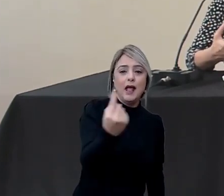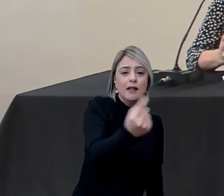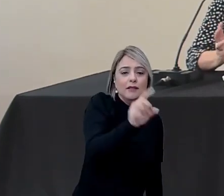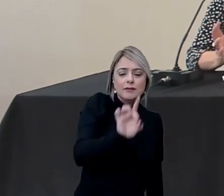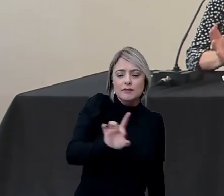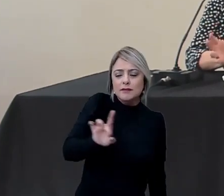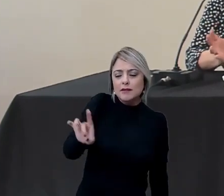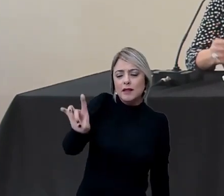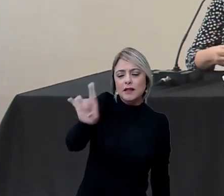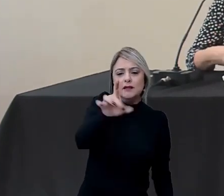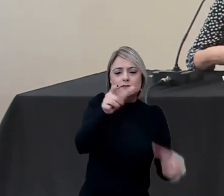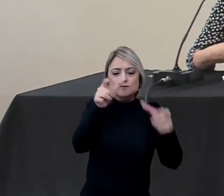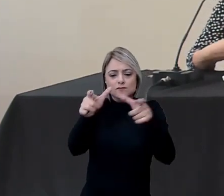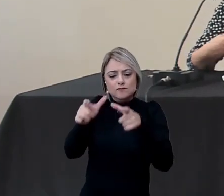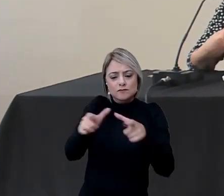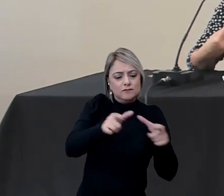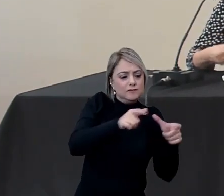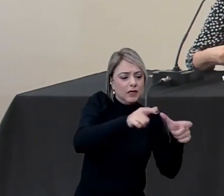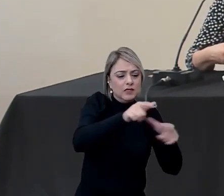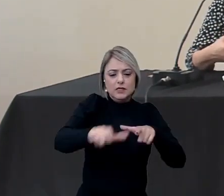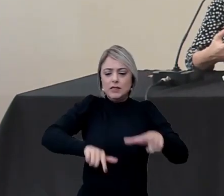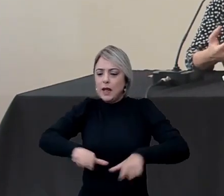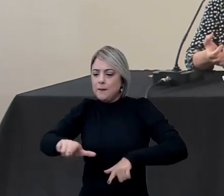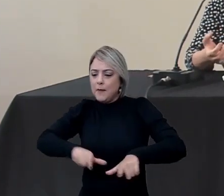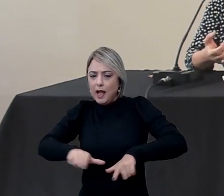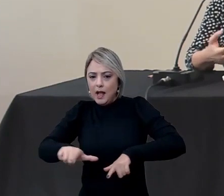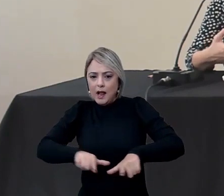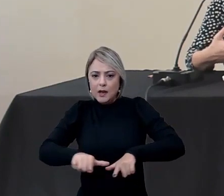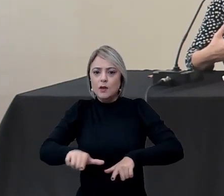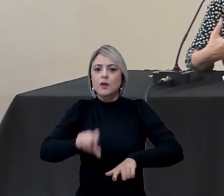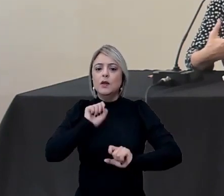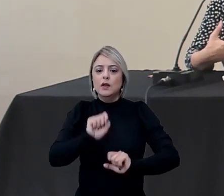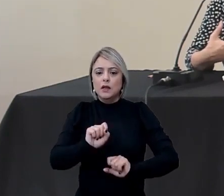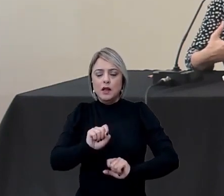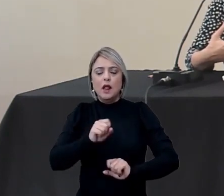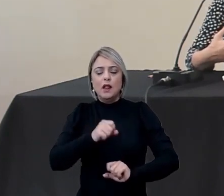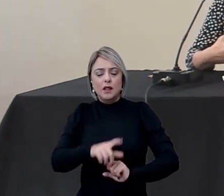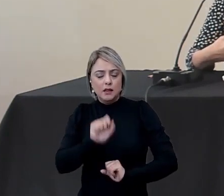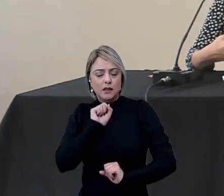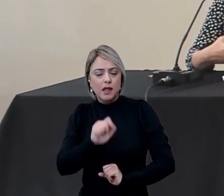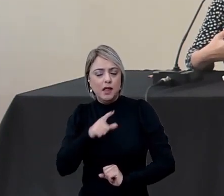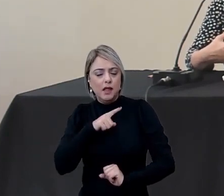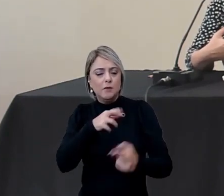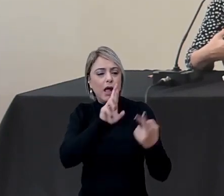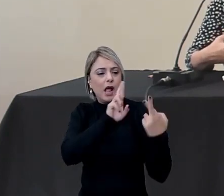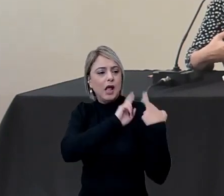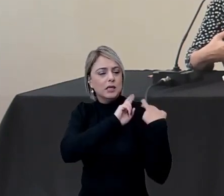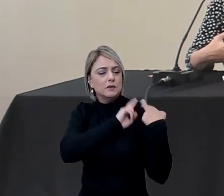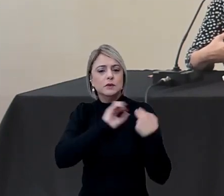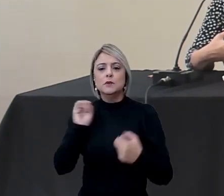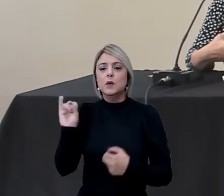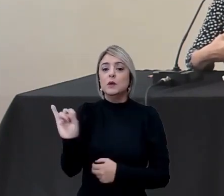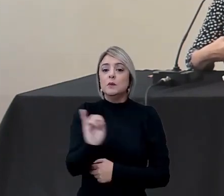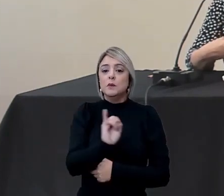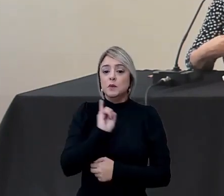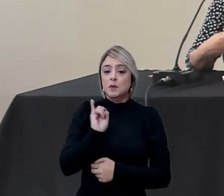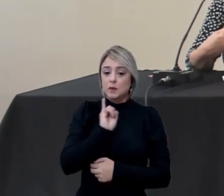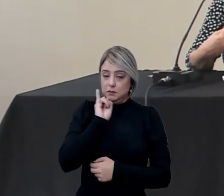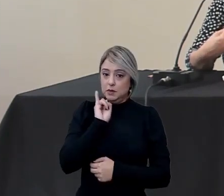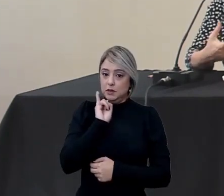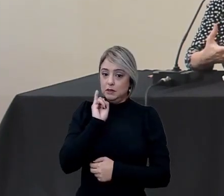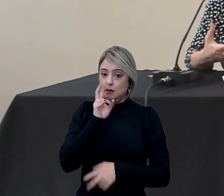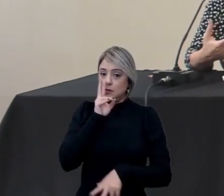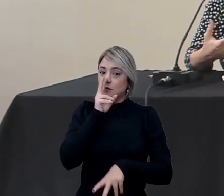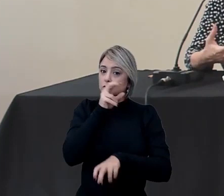seu loco de atuação, de trabalho, sem dúvida, tem um papel muito importante para